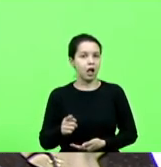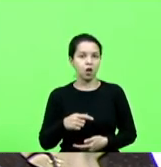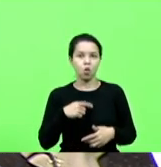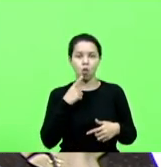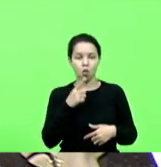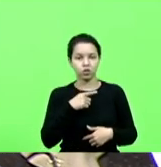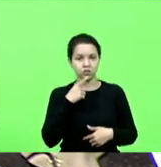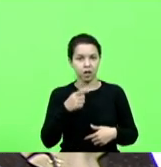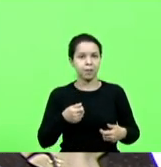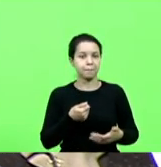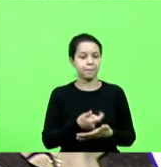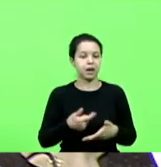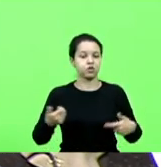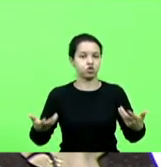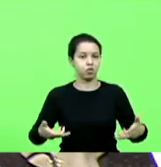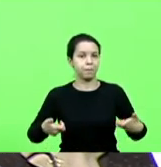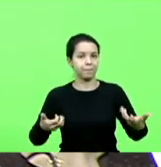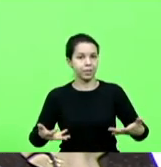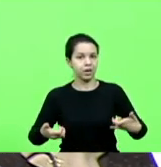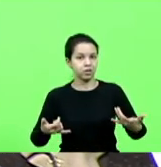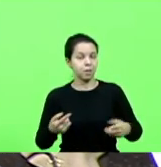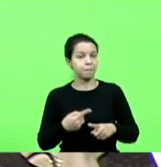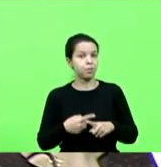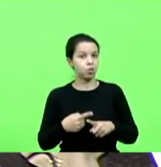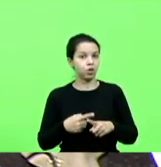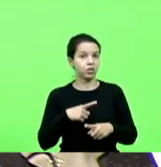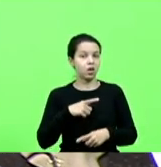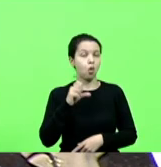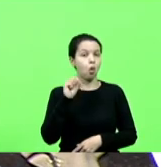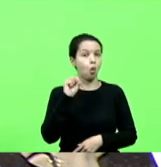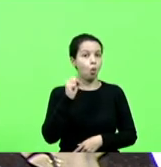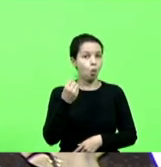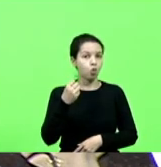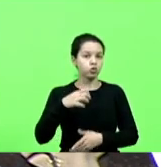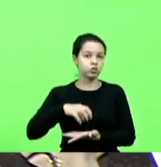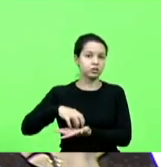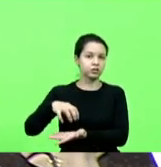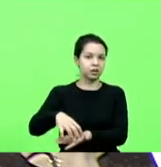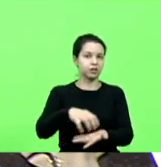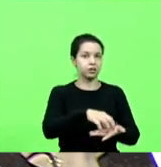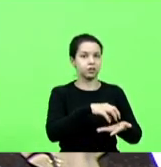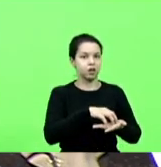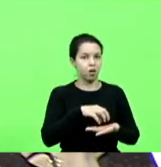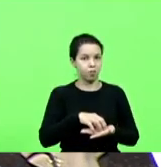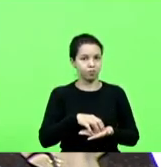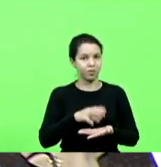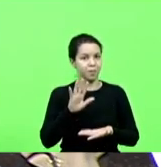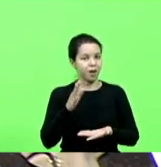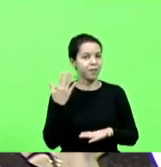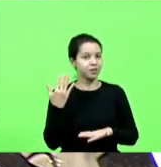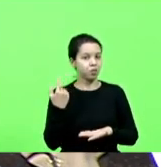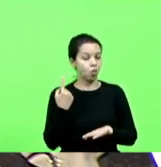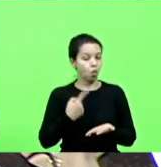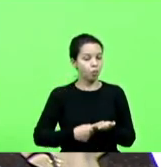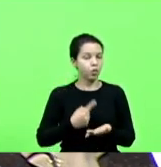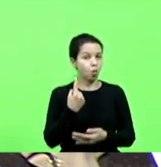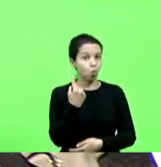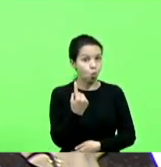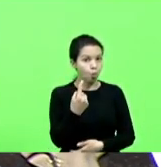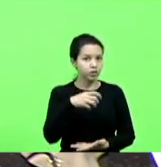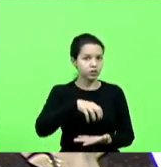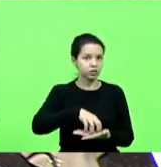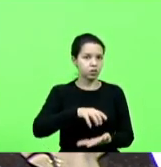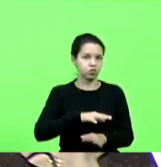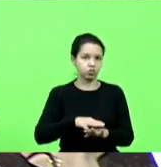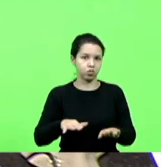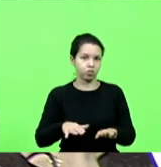suas despesas é que ela está com oito centrais, sendo que o combinado seria uma central, sim, isso